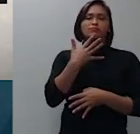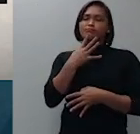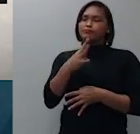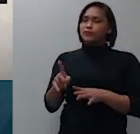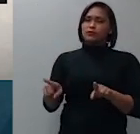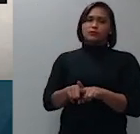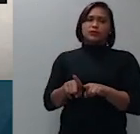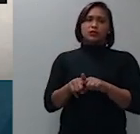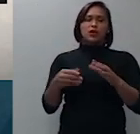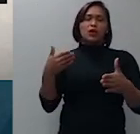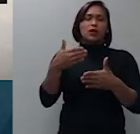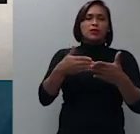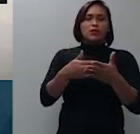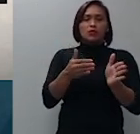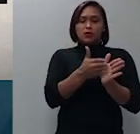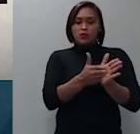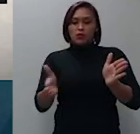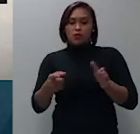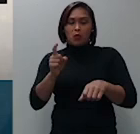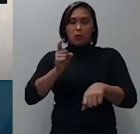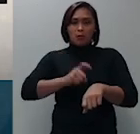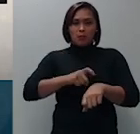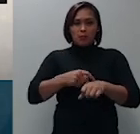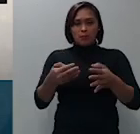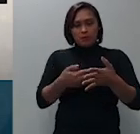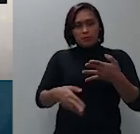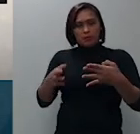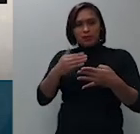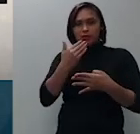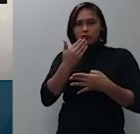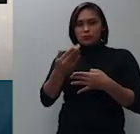do prazo recursal pelos seguintes fundamentos